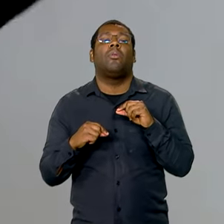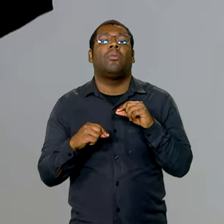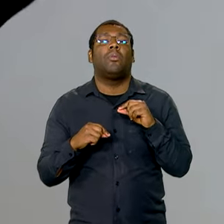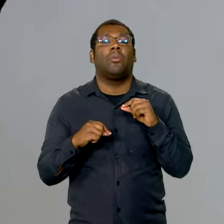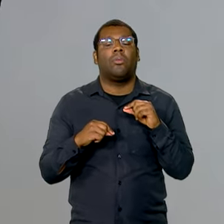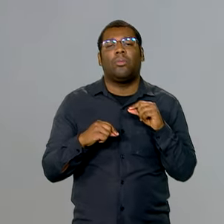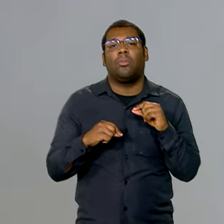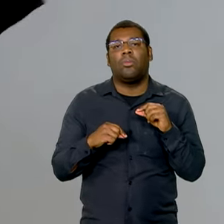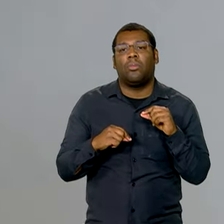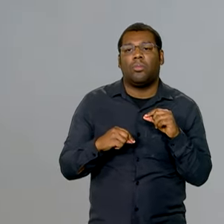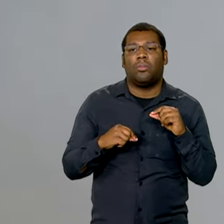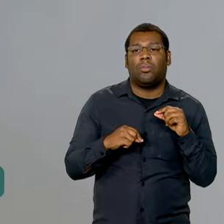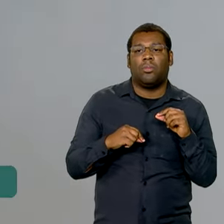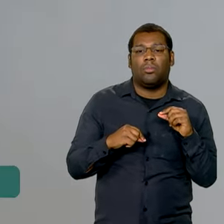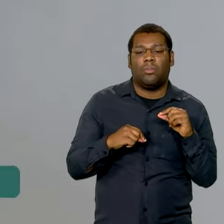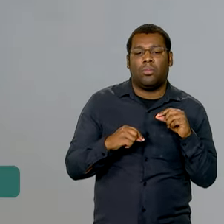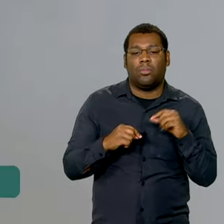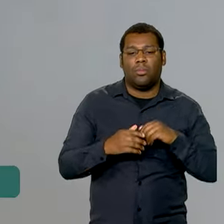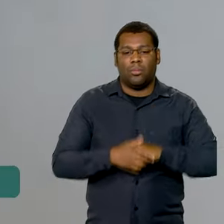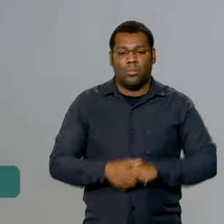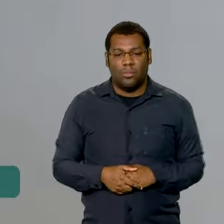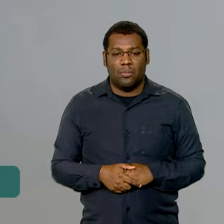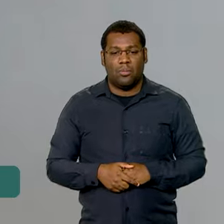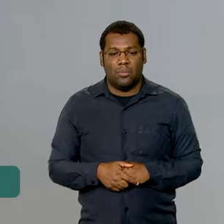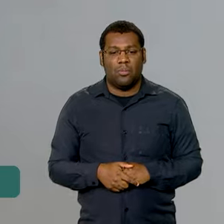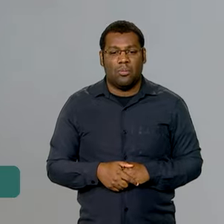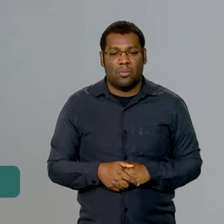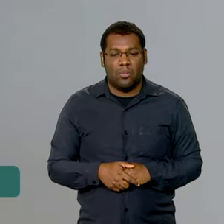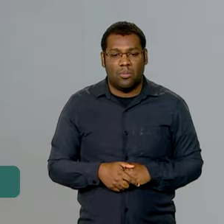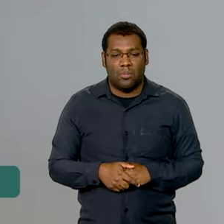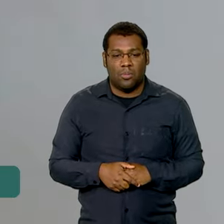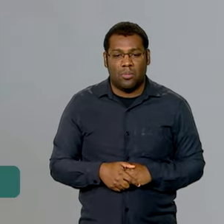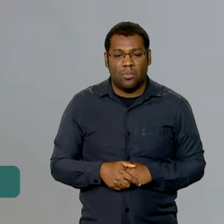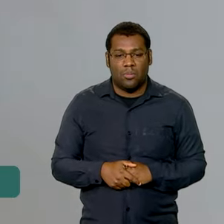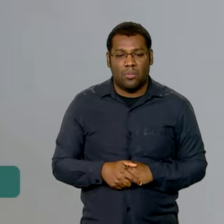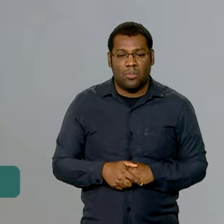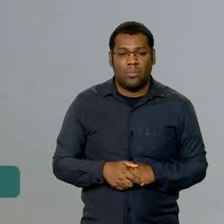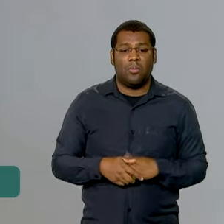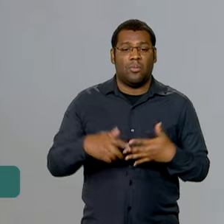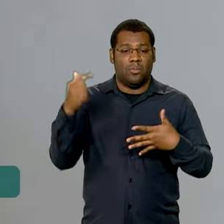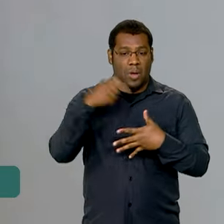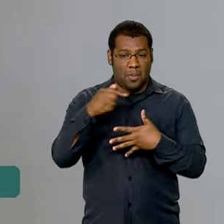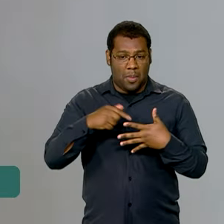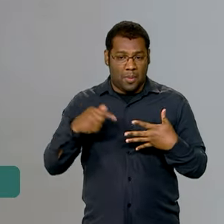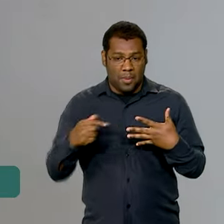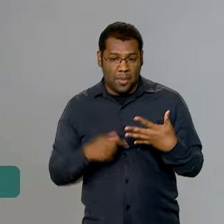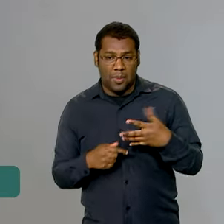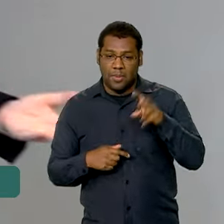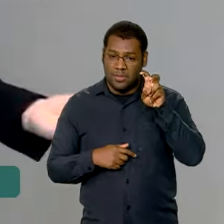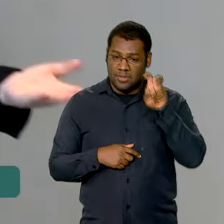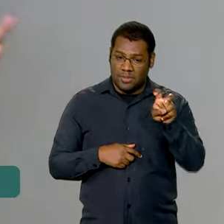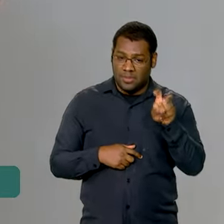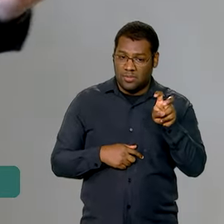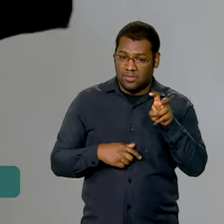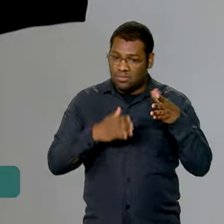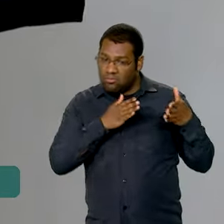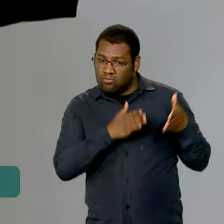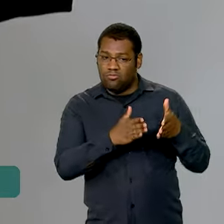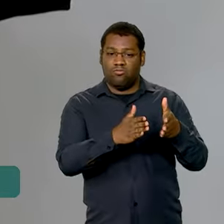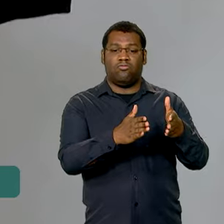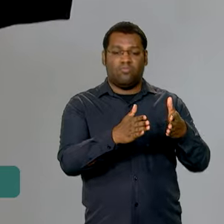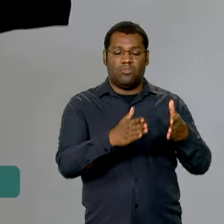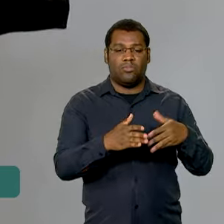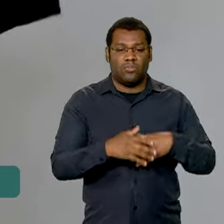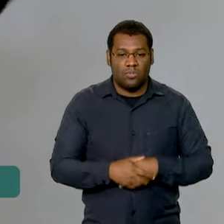estamos próximos da realidade e já começo pelo final dizendo das cinco rotas, se nós nos esforçarmos, e aqui foi